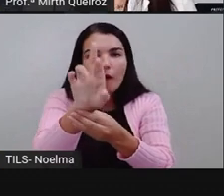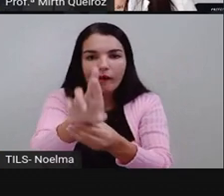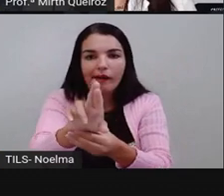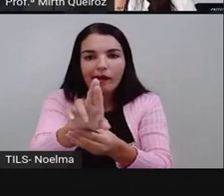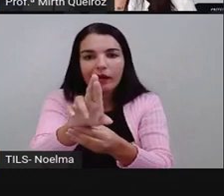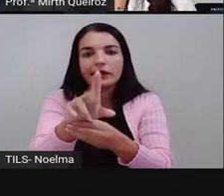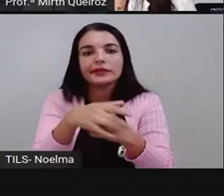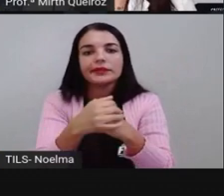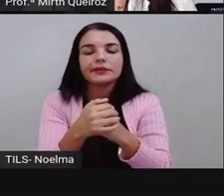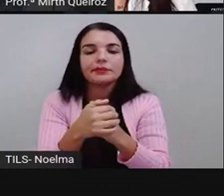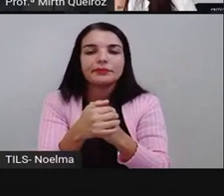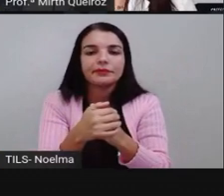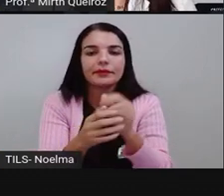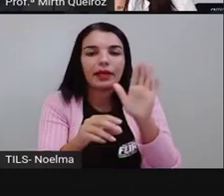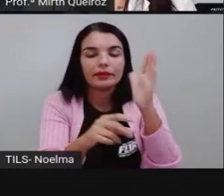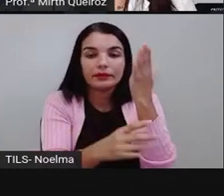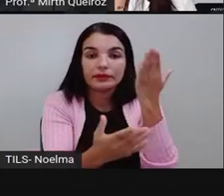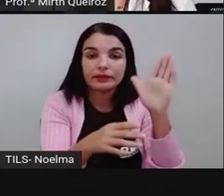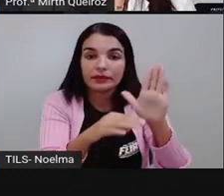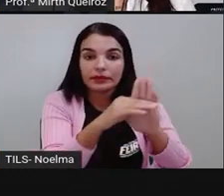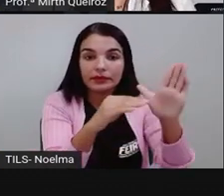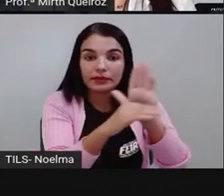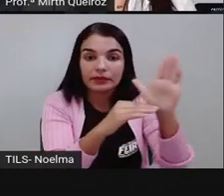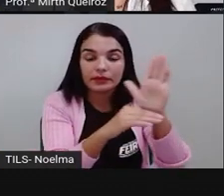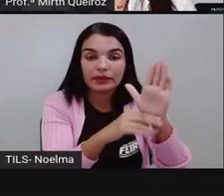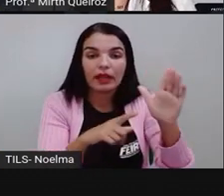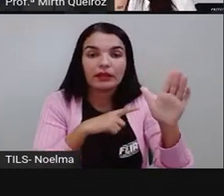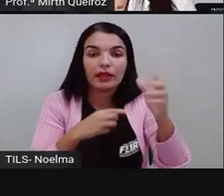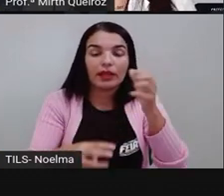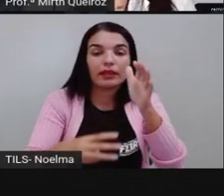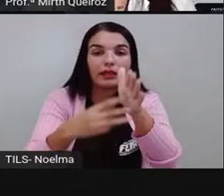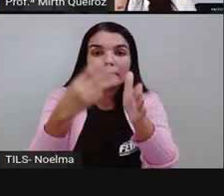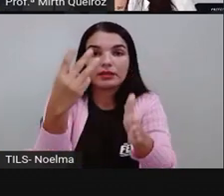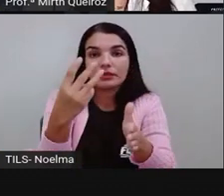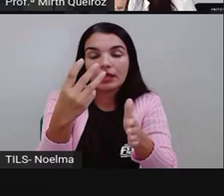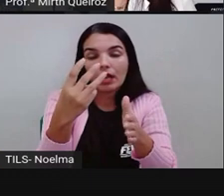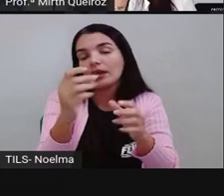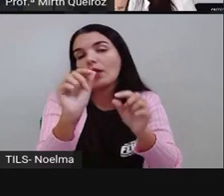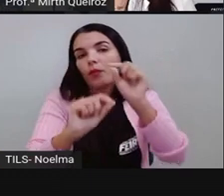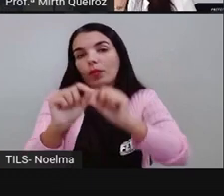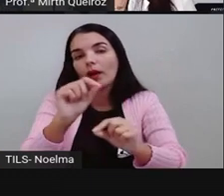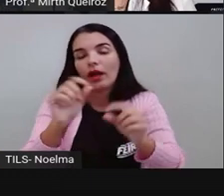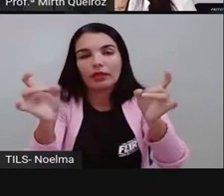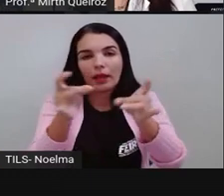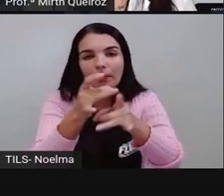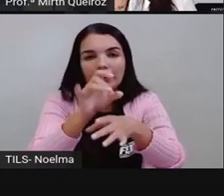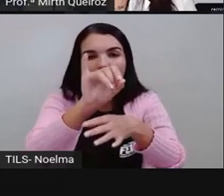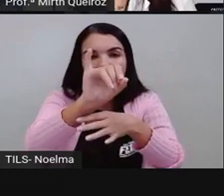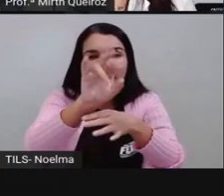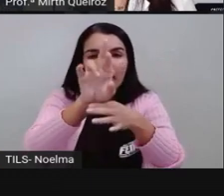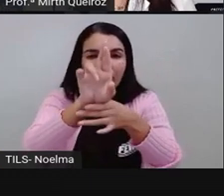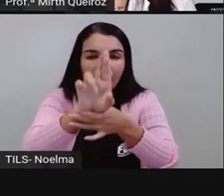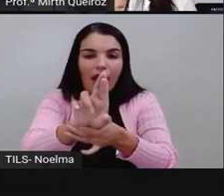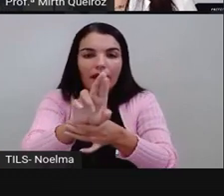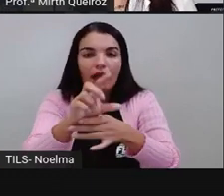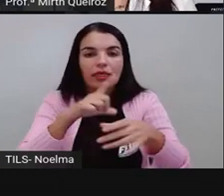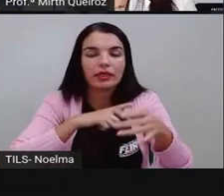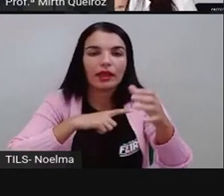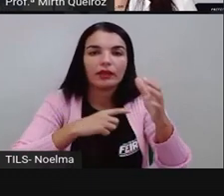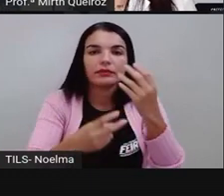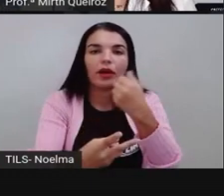e compor. E a terceira conjugação, que são os verbos que terminam em IR. E nós temos aí, partir,